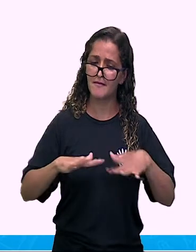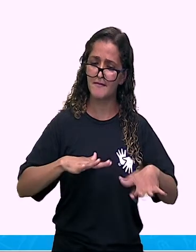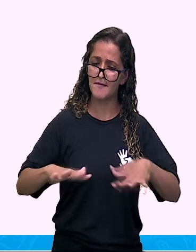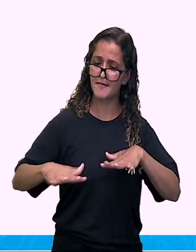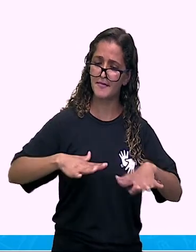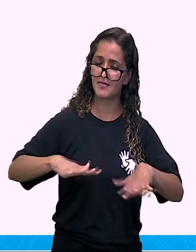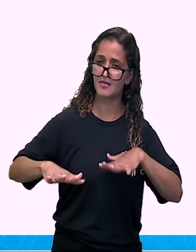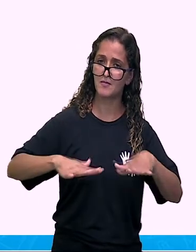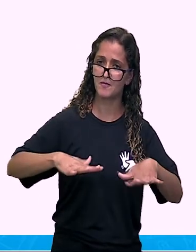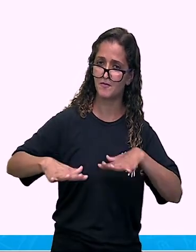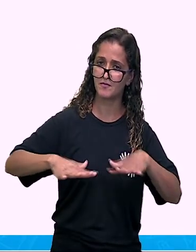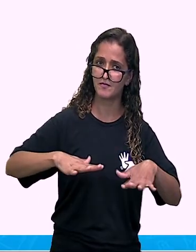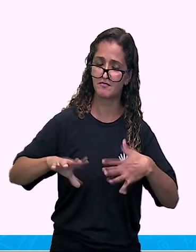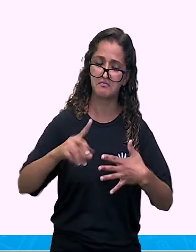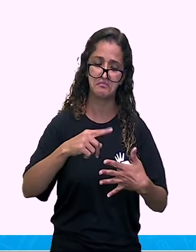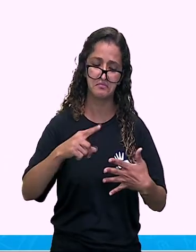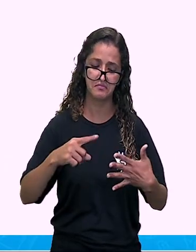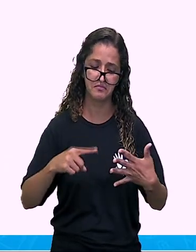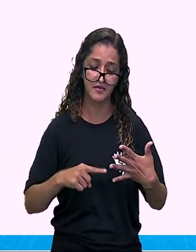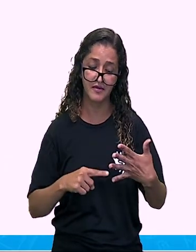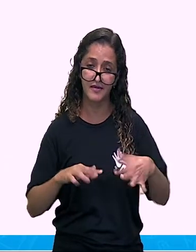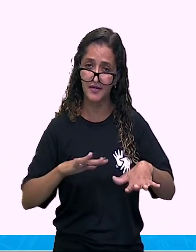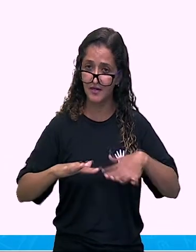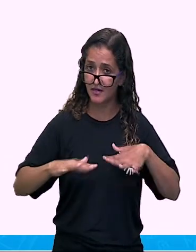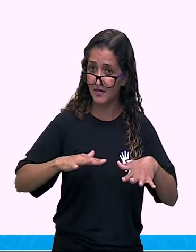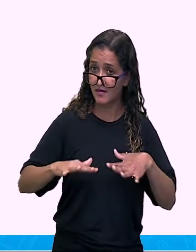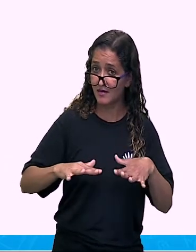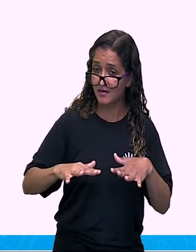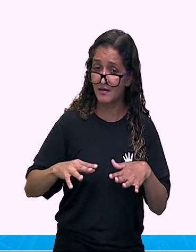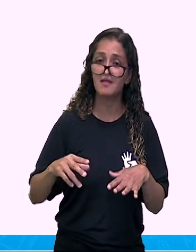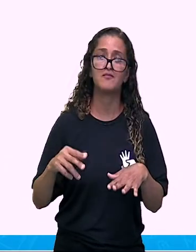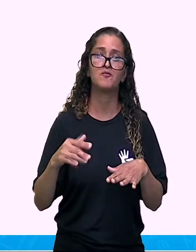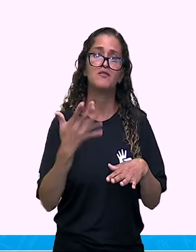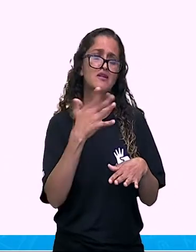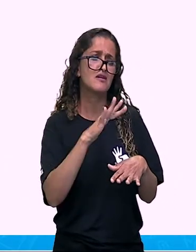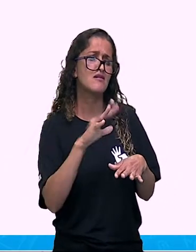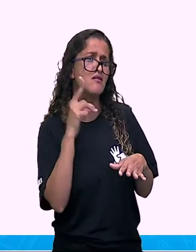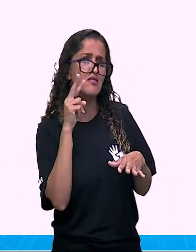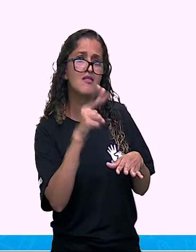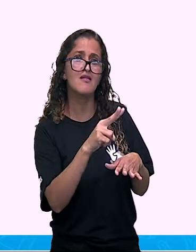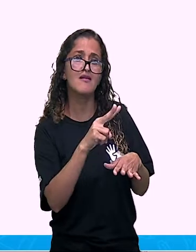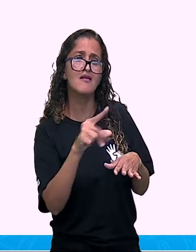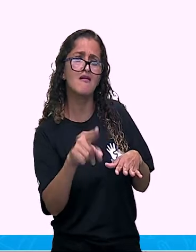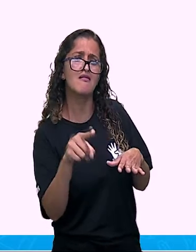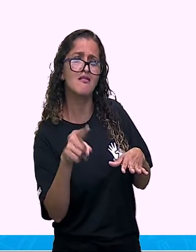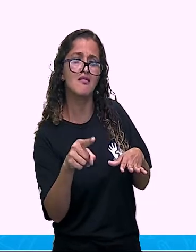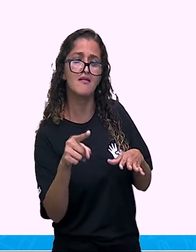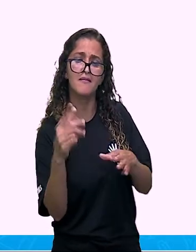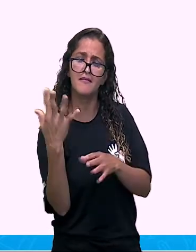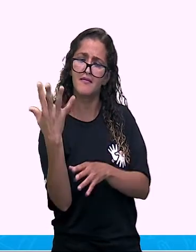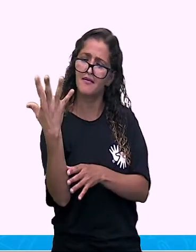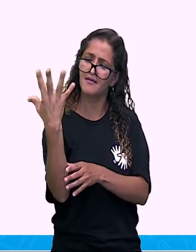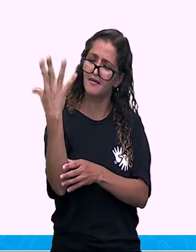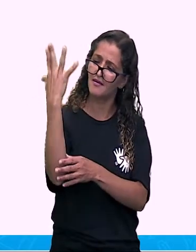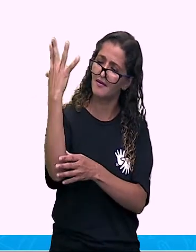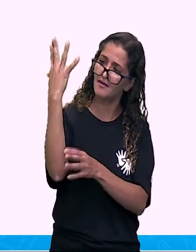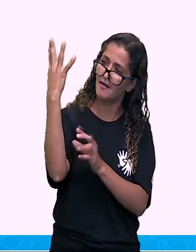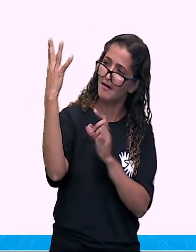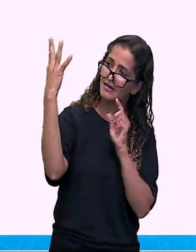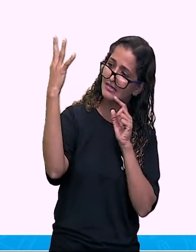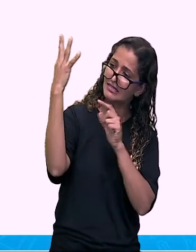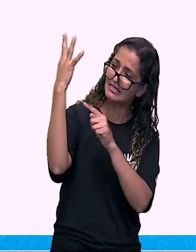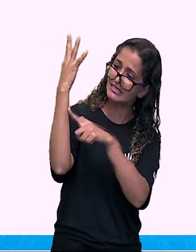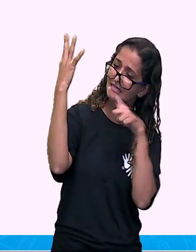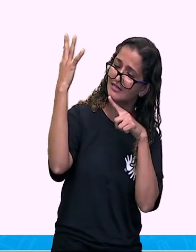movimento, ó. Quem, quando era criança, não procurava essa plantinha pra onde você ia, né? Eu passava,